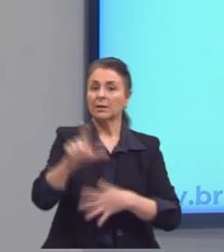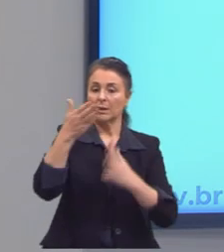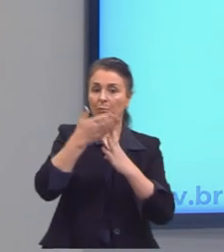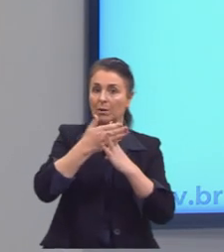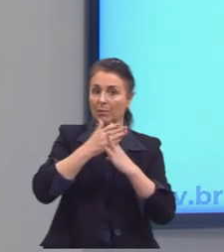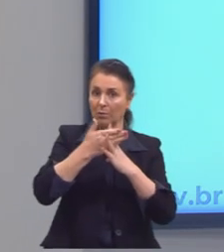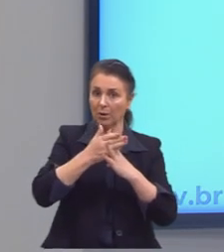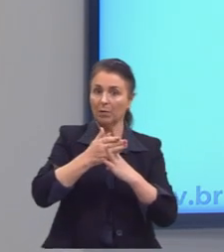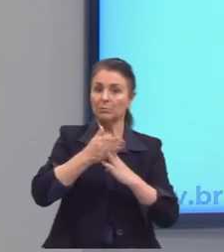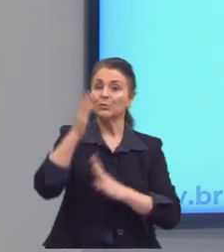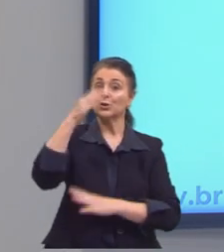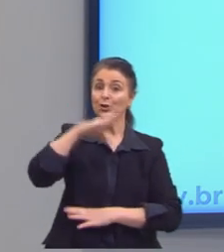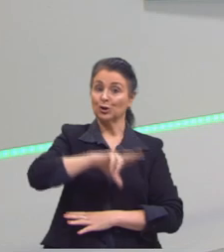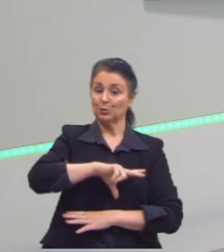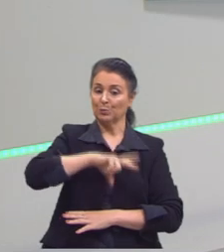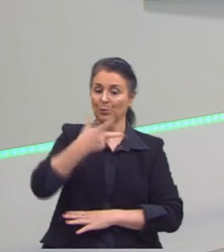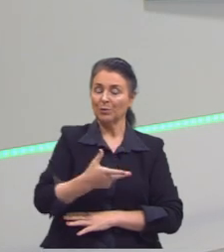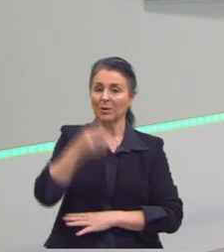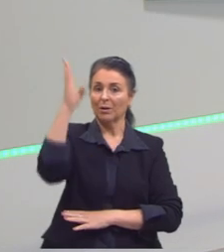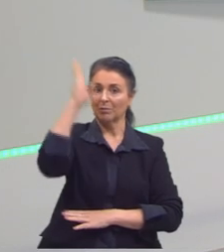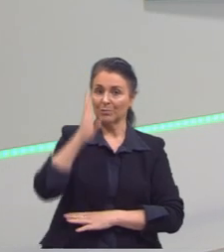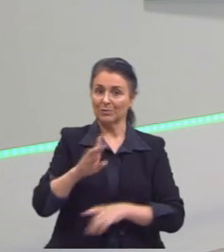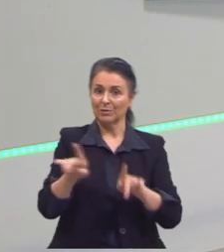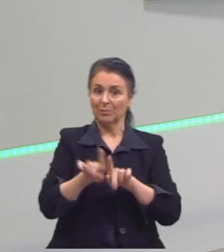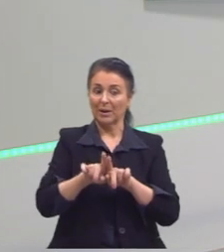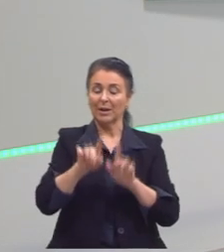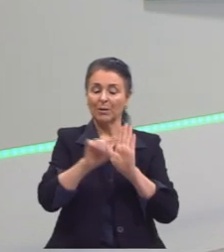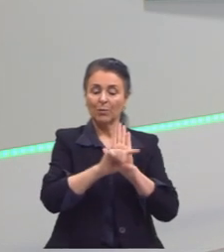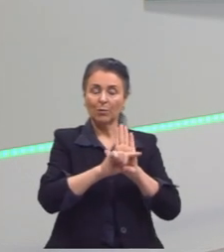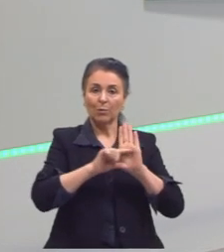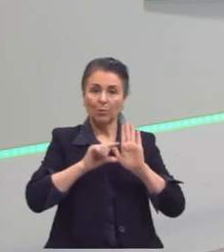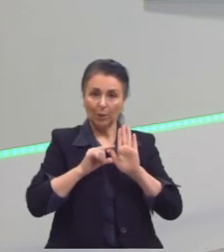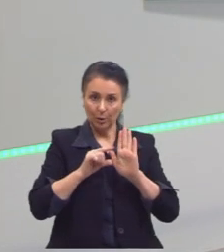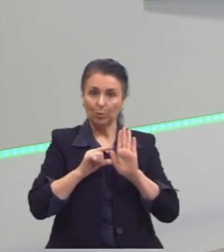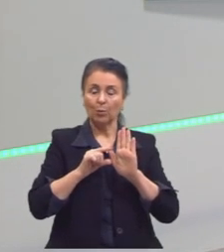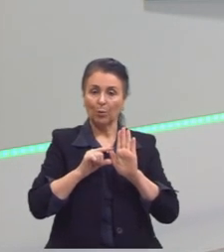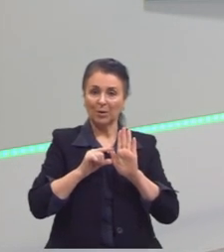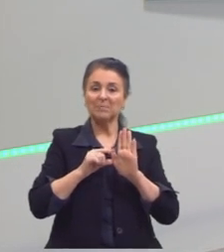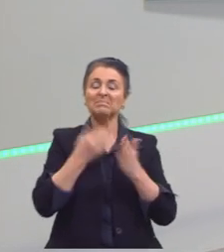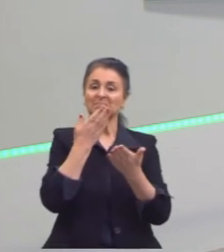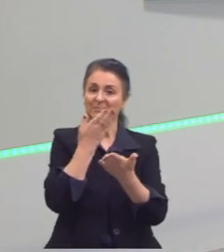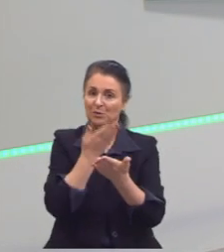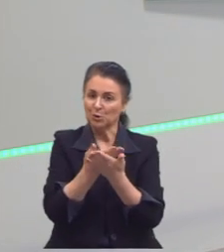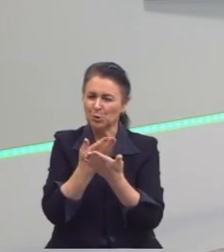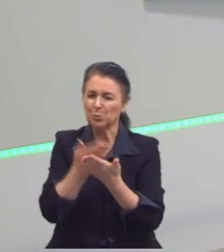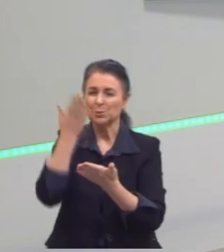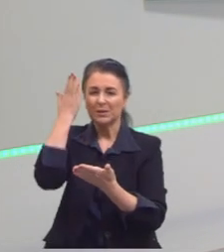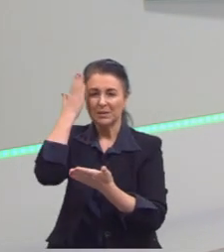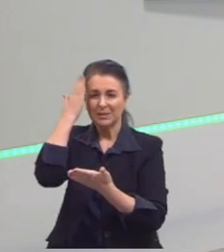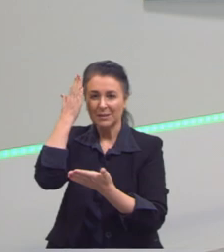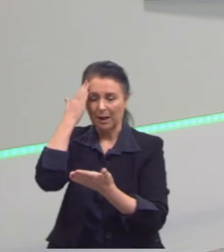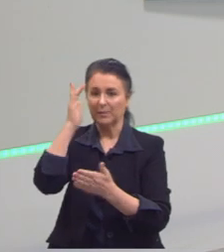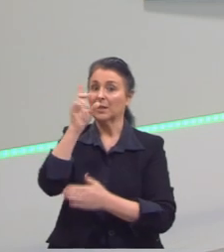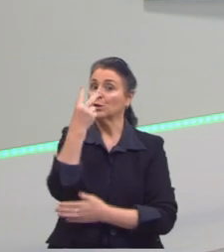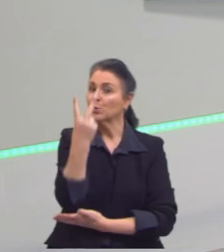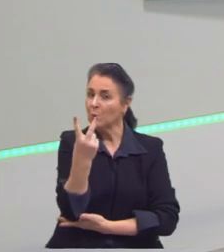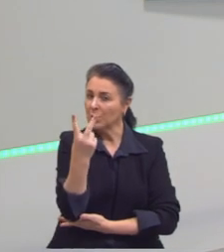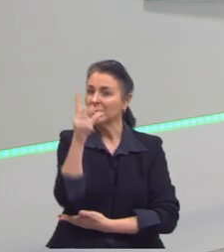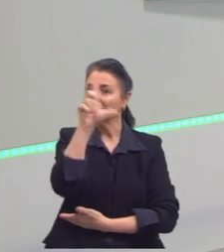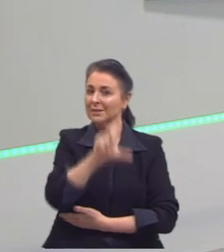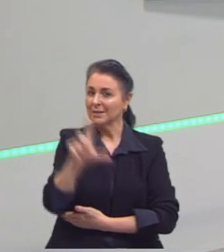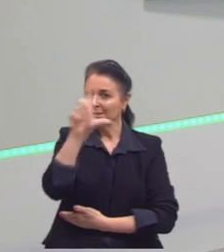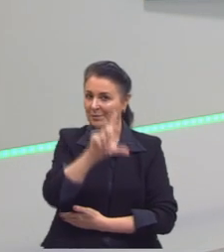e brasileira. Então, ele é um dos autores que consegue fazer carreira na literatura portuguesa e também na literatura brasileira.